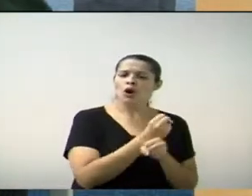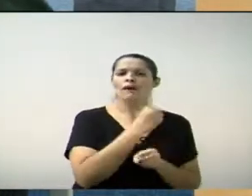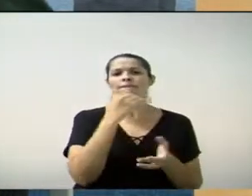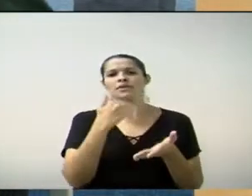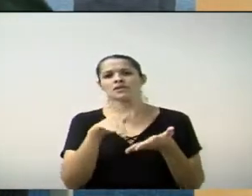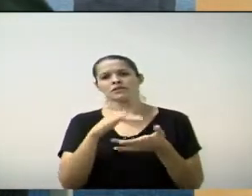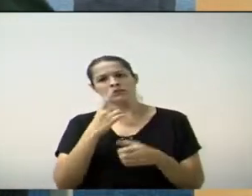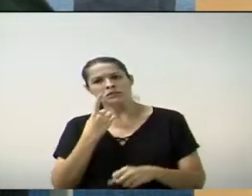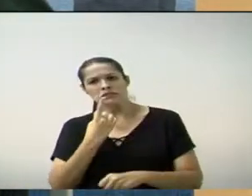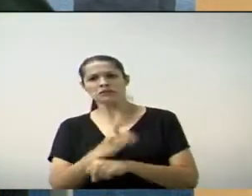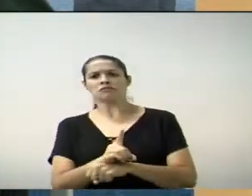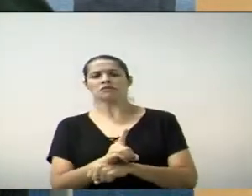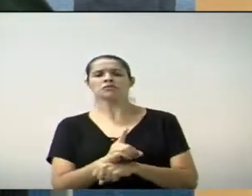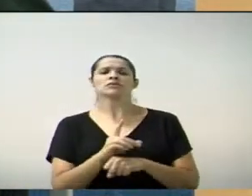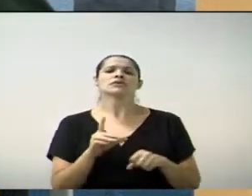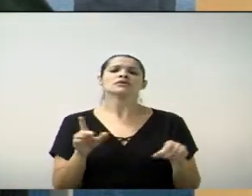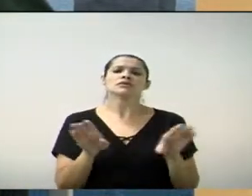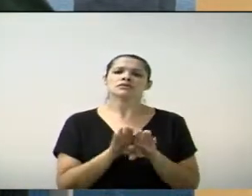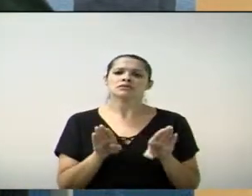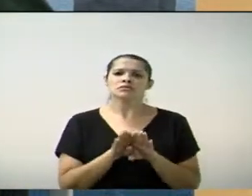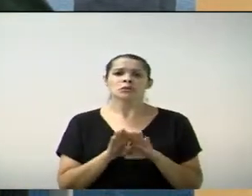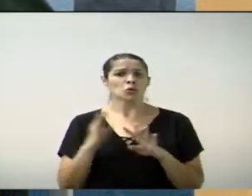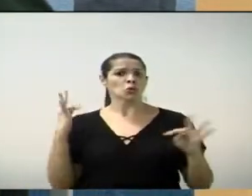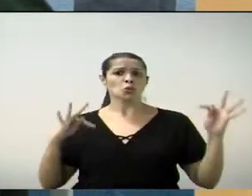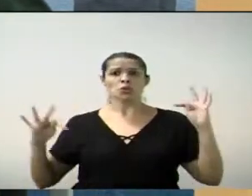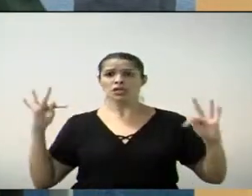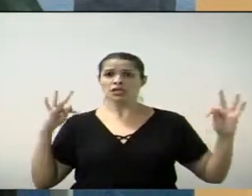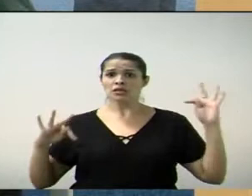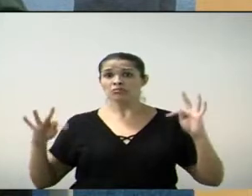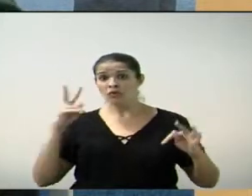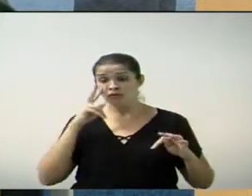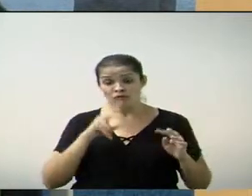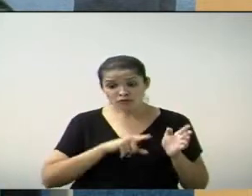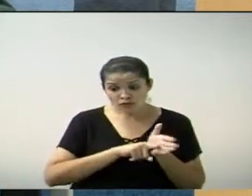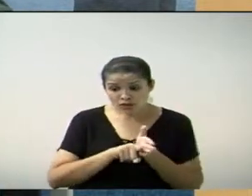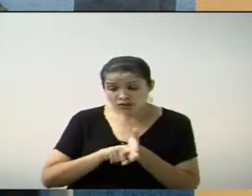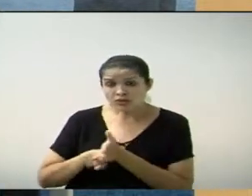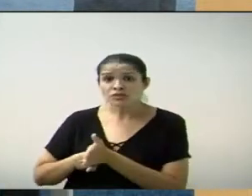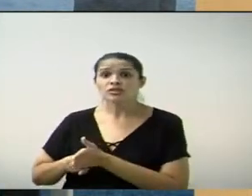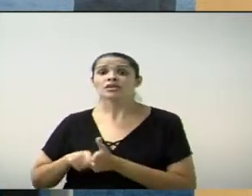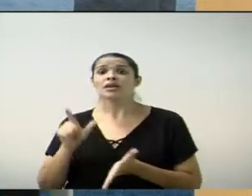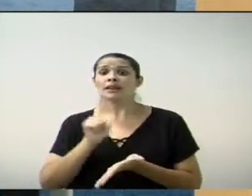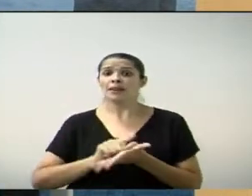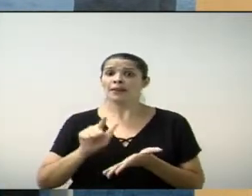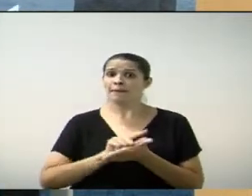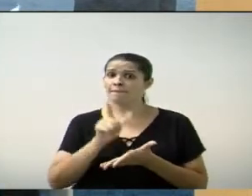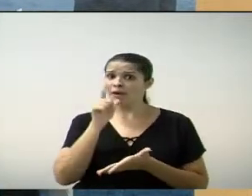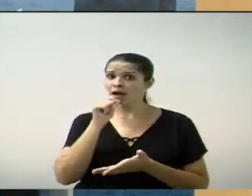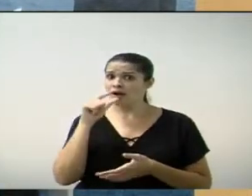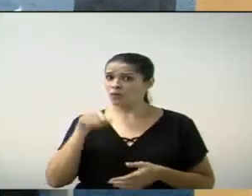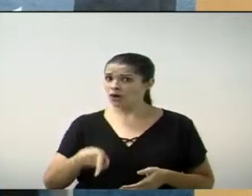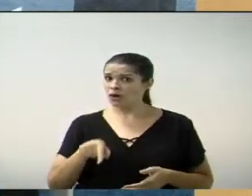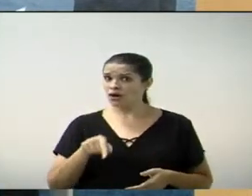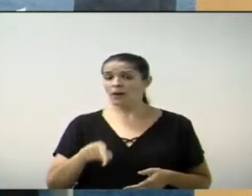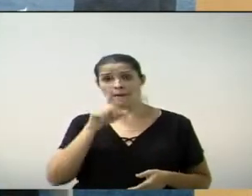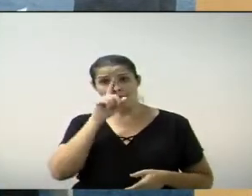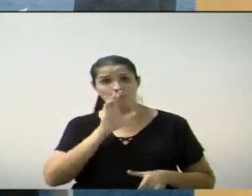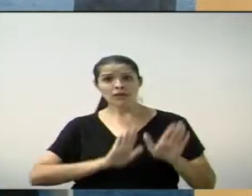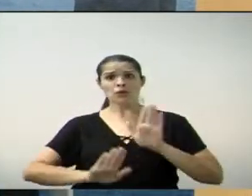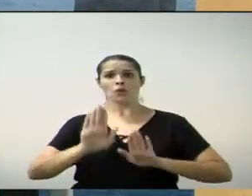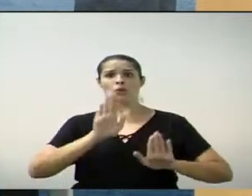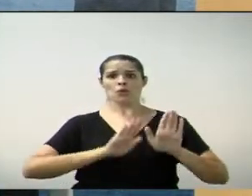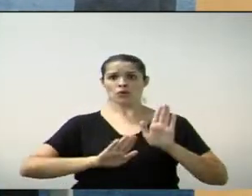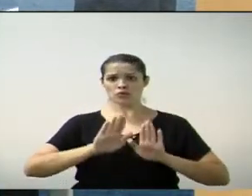defesa civil, de repente turismo ali, façam aí uma articulação e se